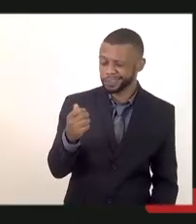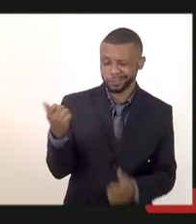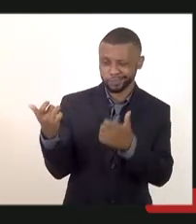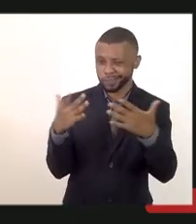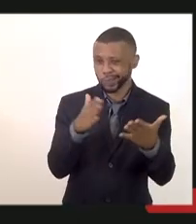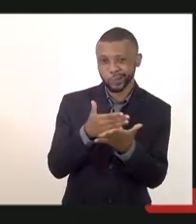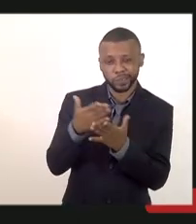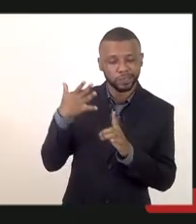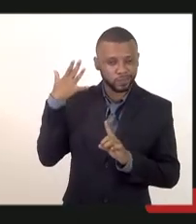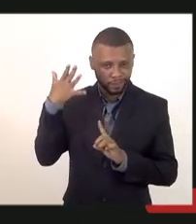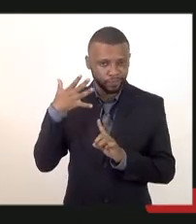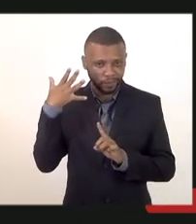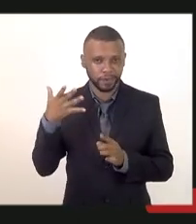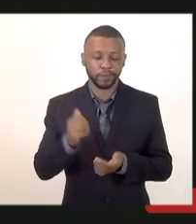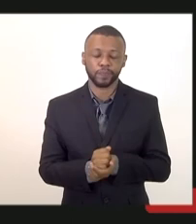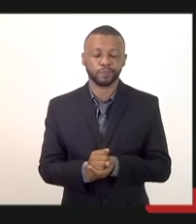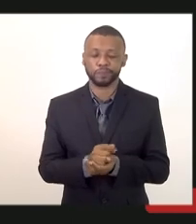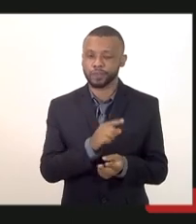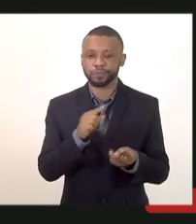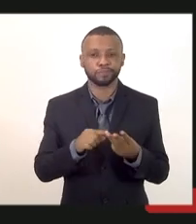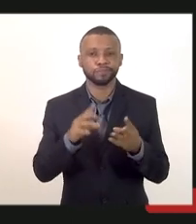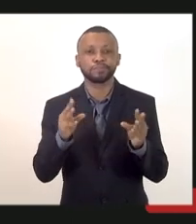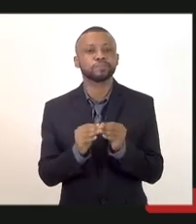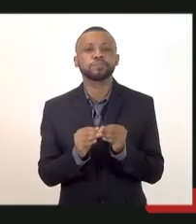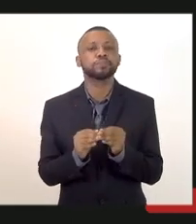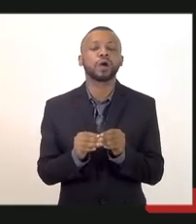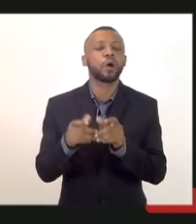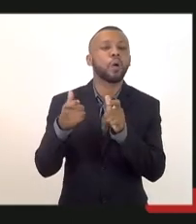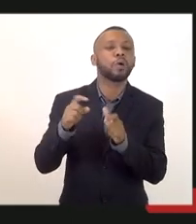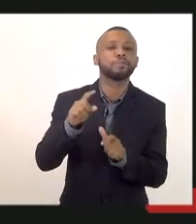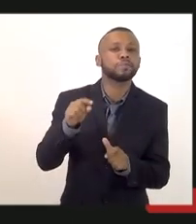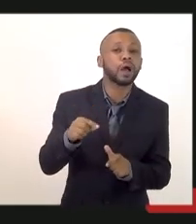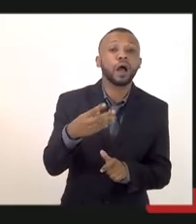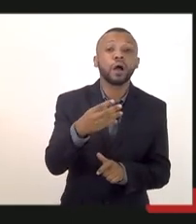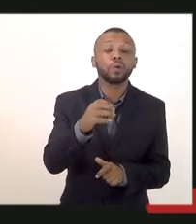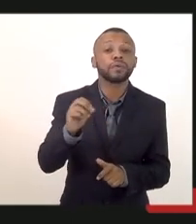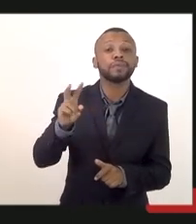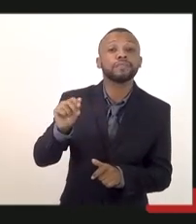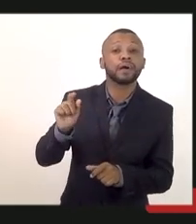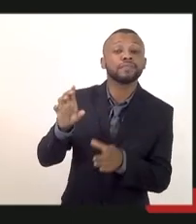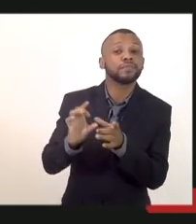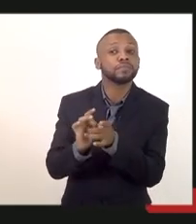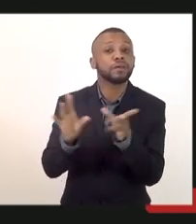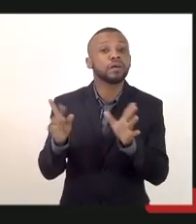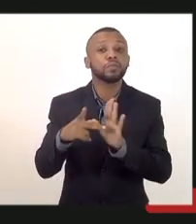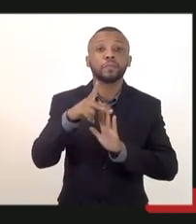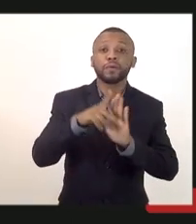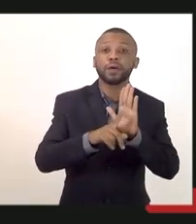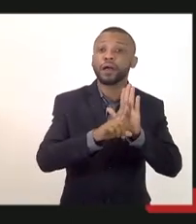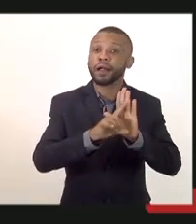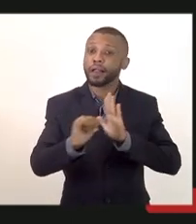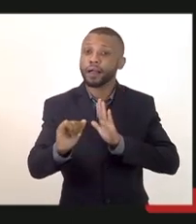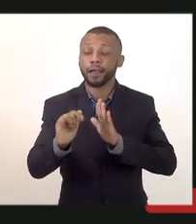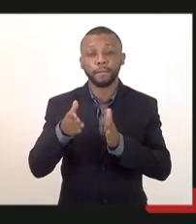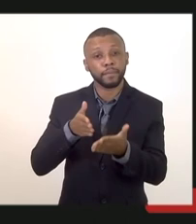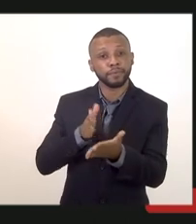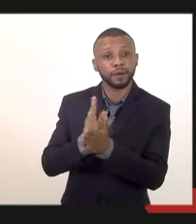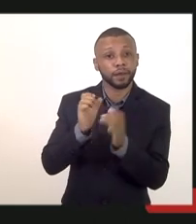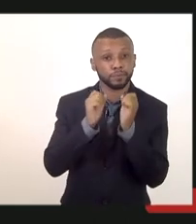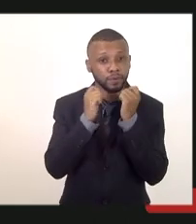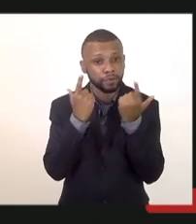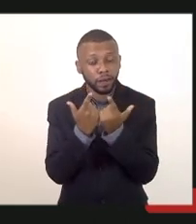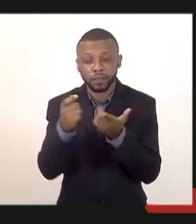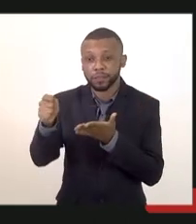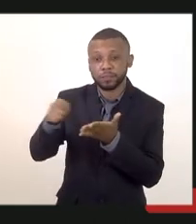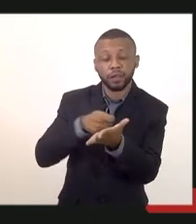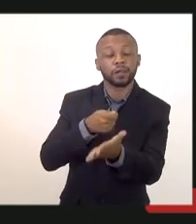a última indagação onde estão as 400 vagas que foram disponibilizadas no projeto de lei aprovado pela LERJ e sancionado